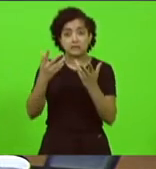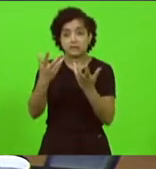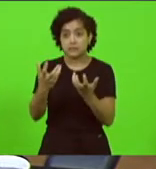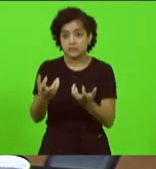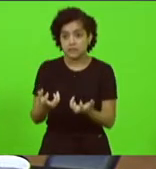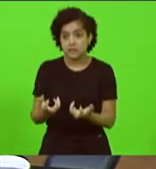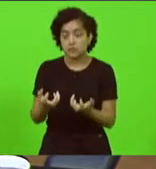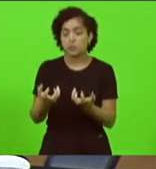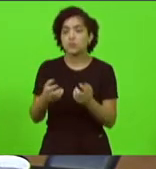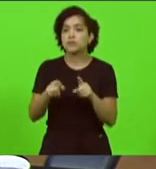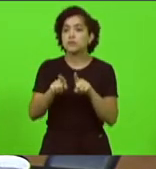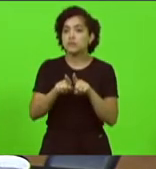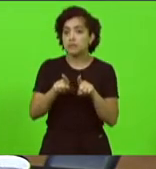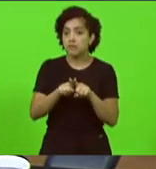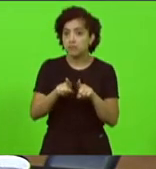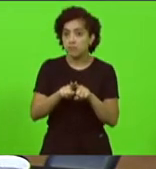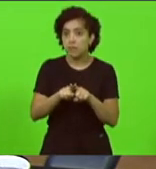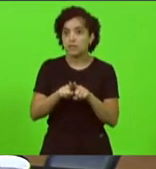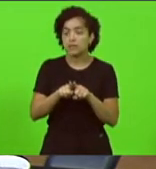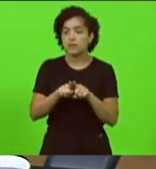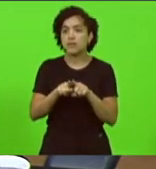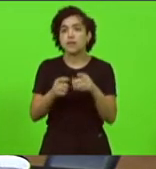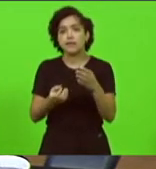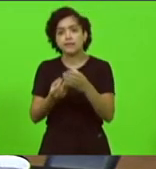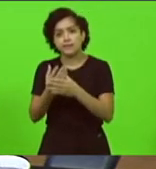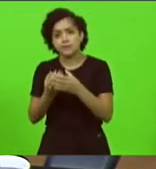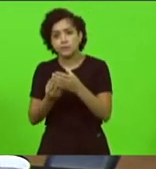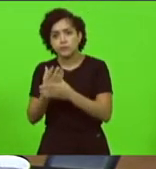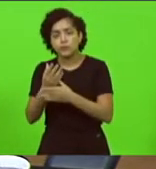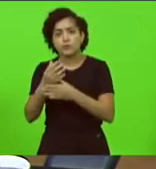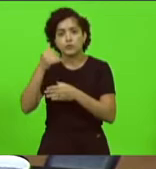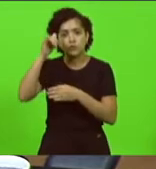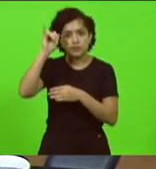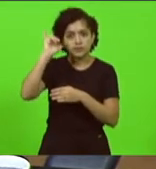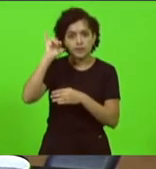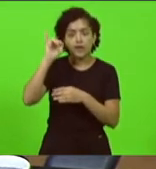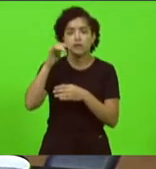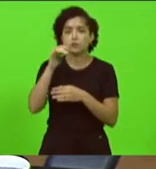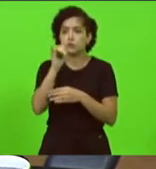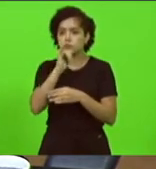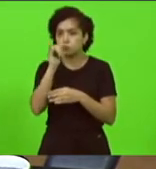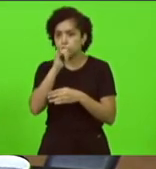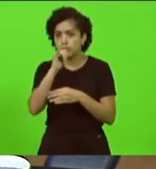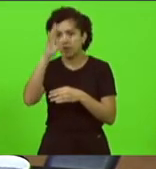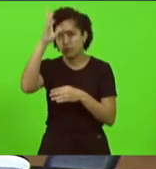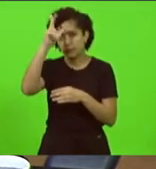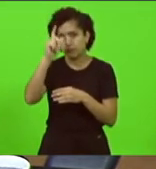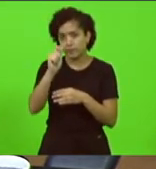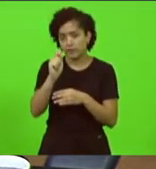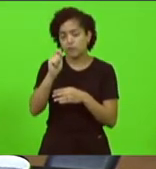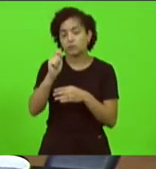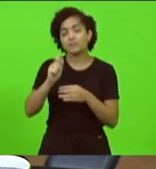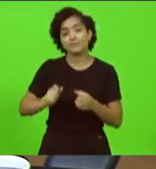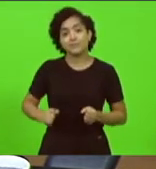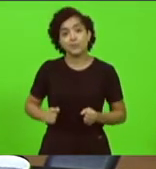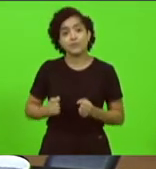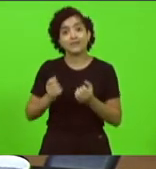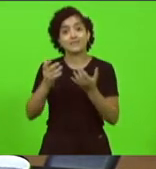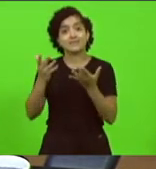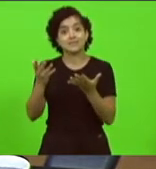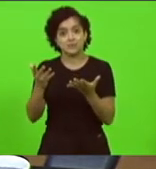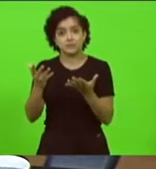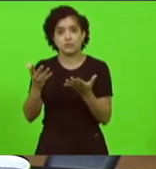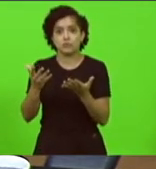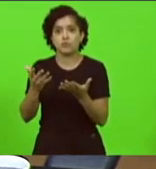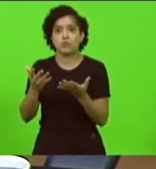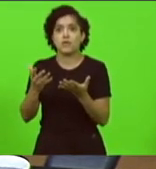produtores criadores de gado de suíno de frango que estão gastando muito recurso para puxar a